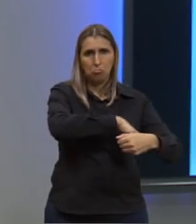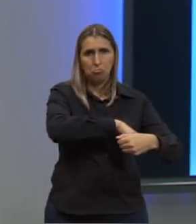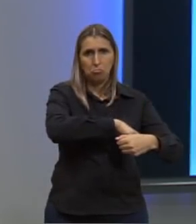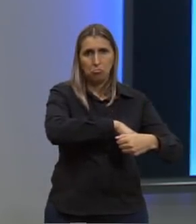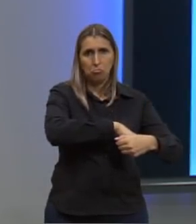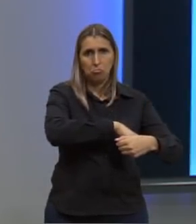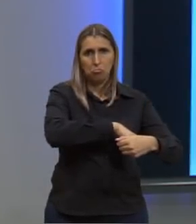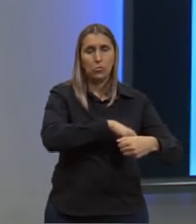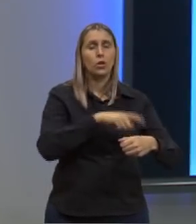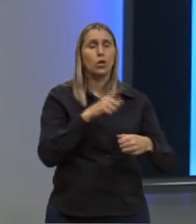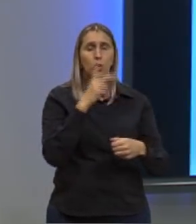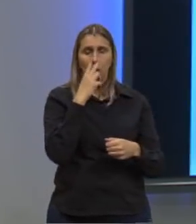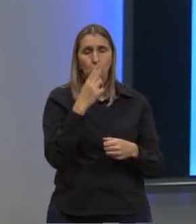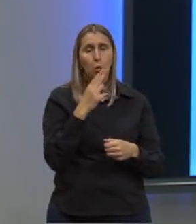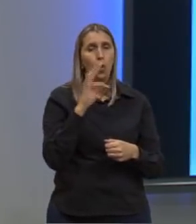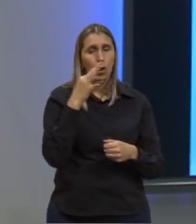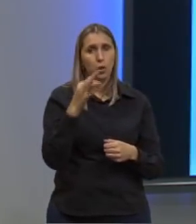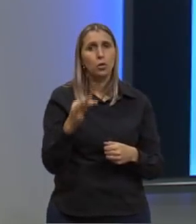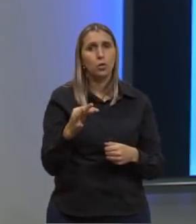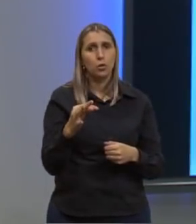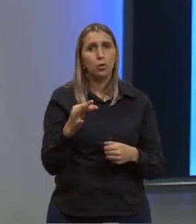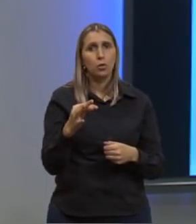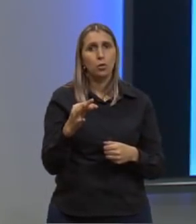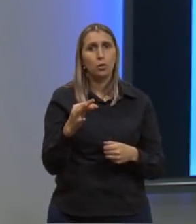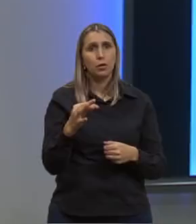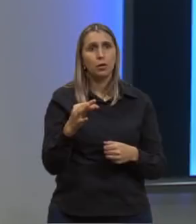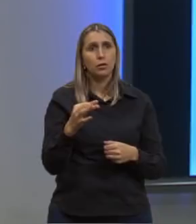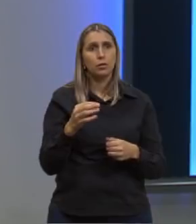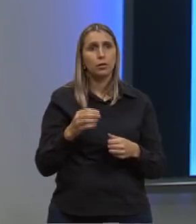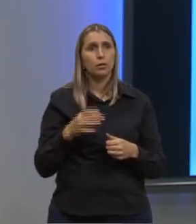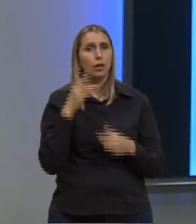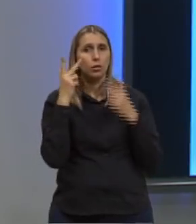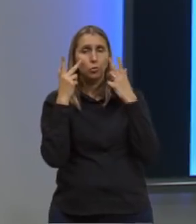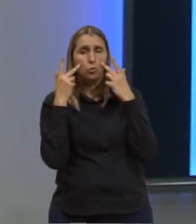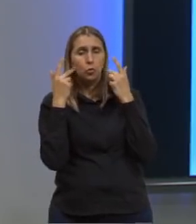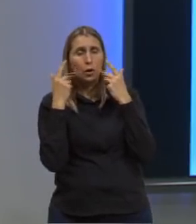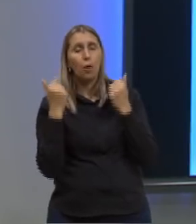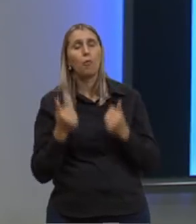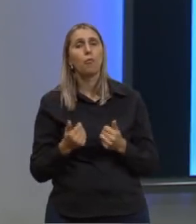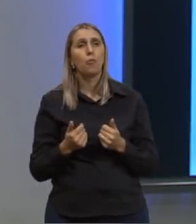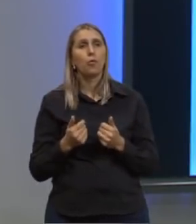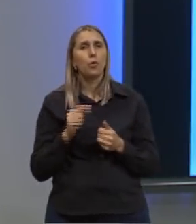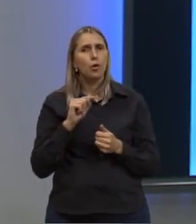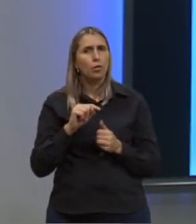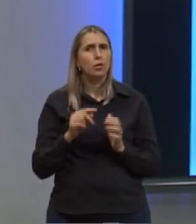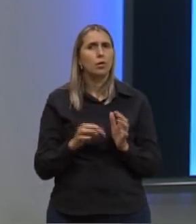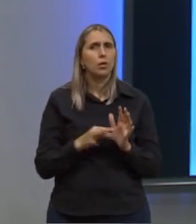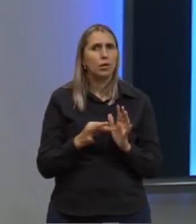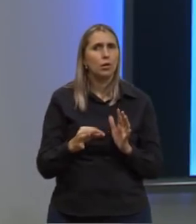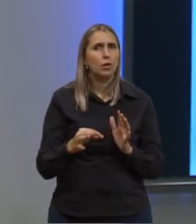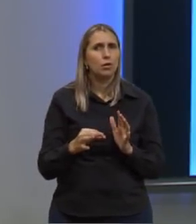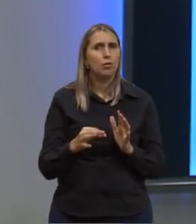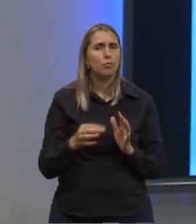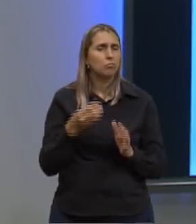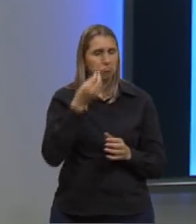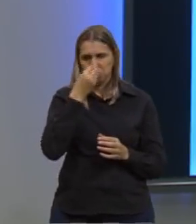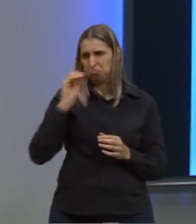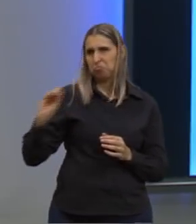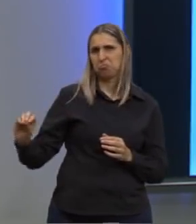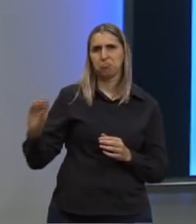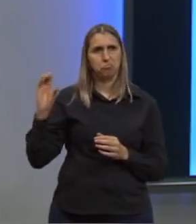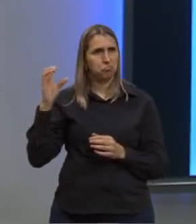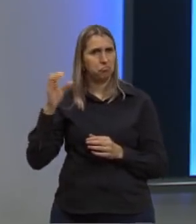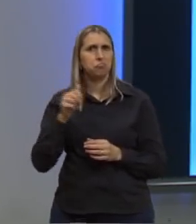preconizado pela teoria da geração espontânea. Essa teoria começou a ser refutada pelos cientistas